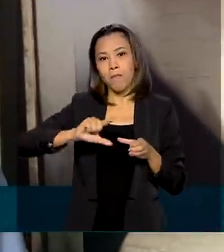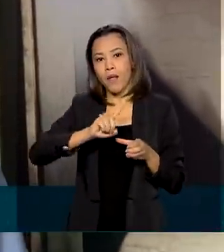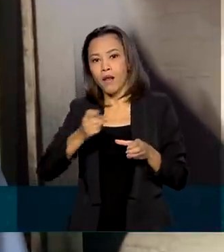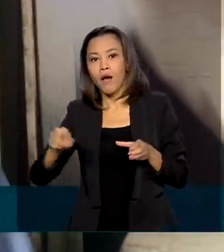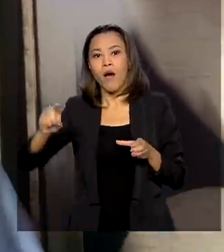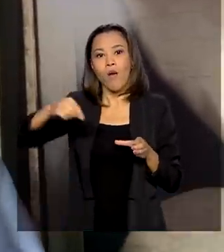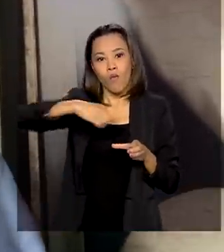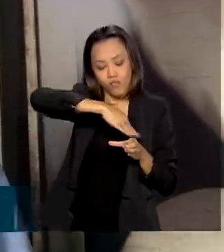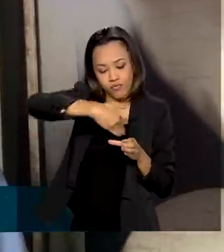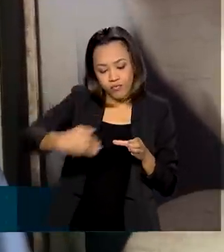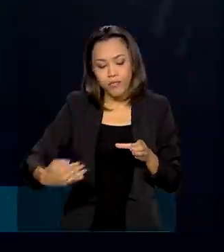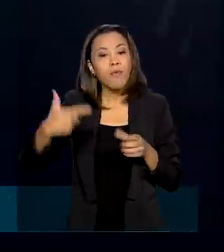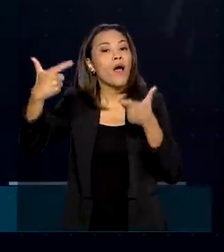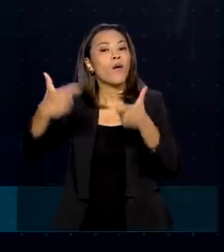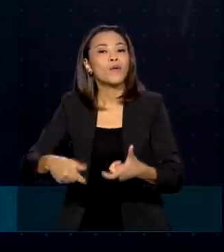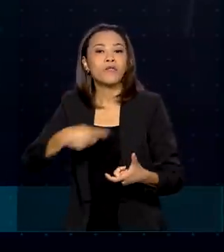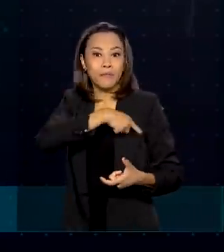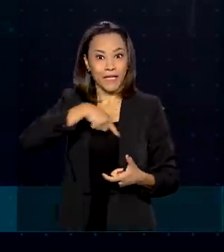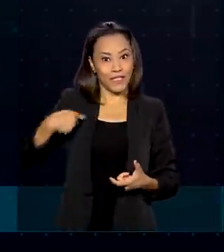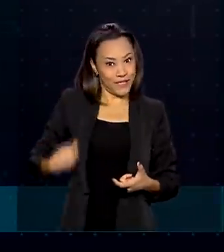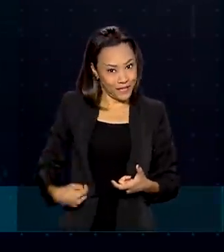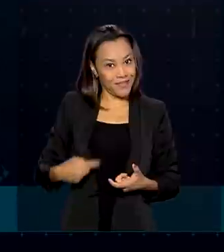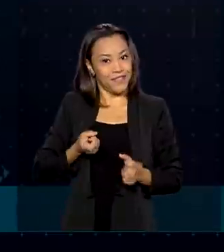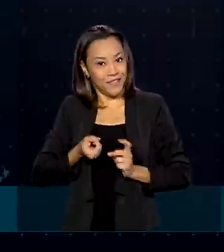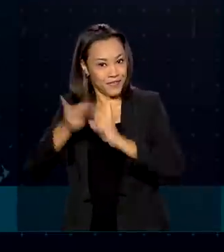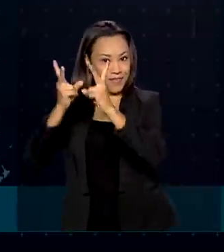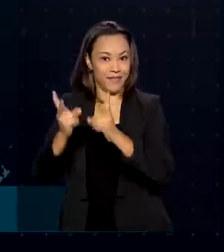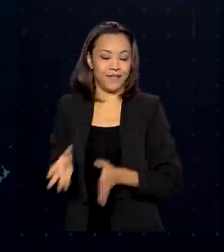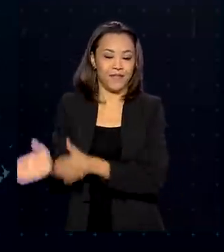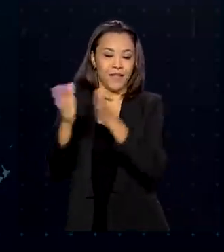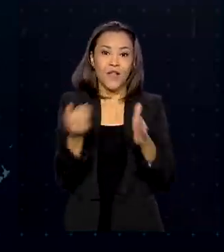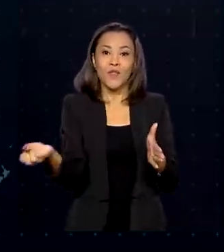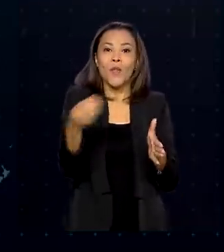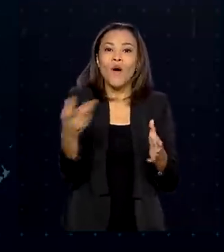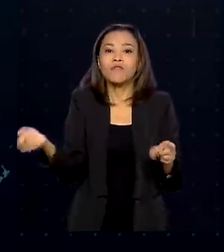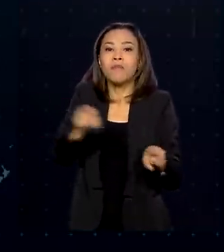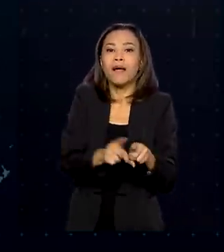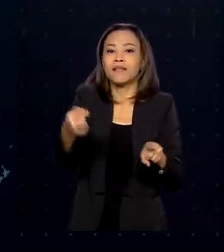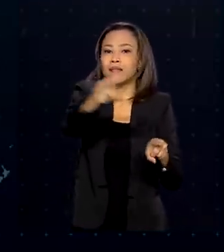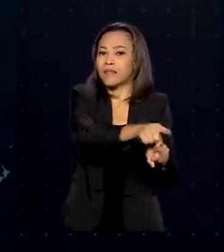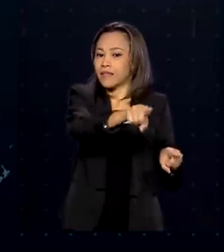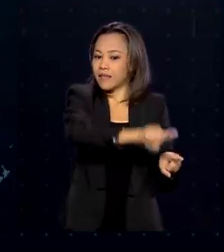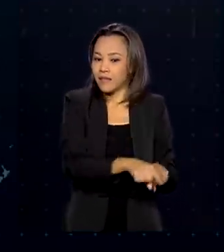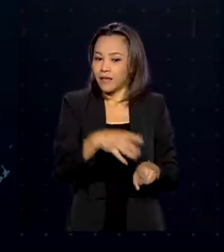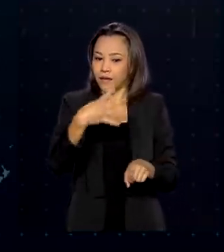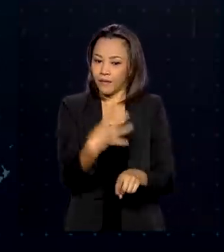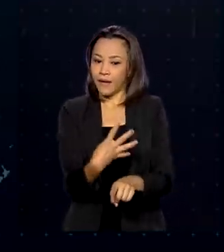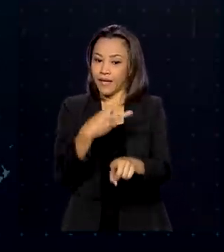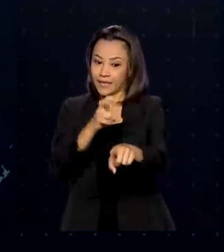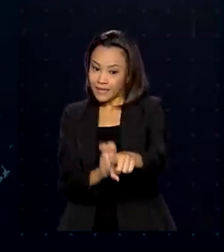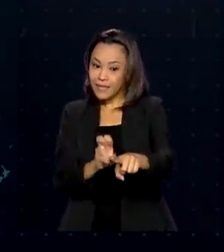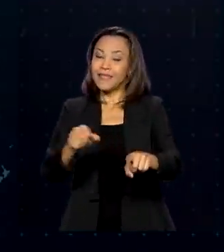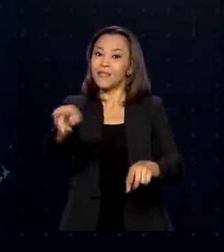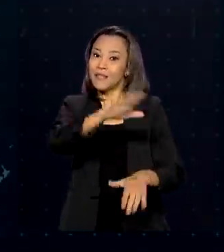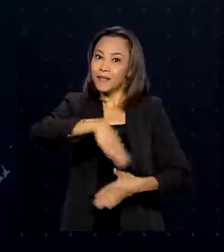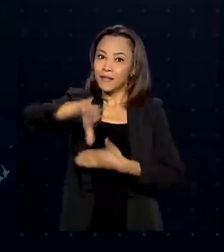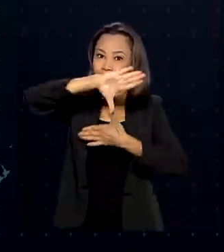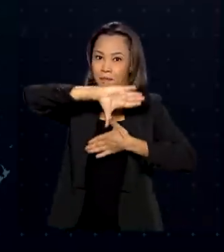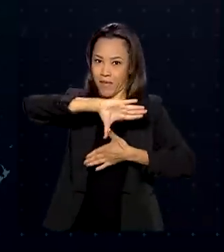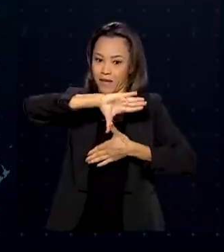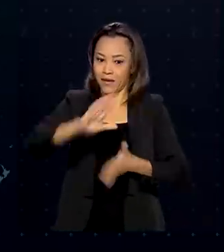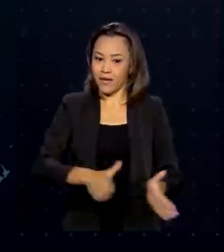começaram agora as primeiras exportações. Entre os novos parceiros, 45 deles estão nas Américas e